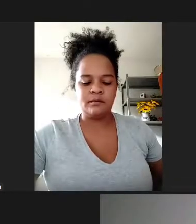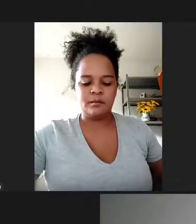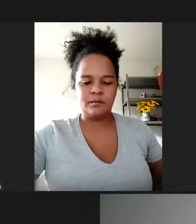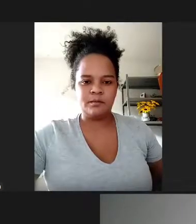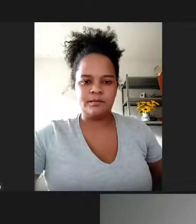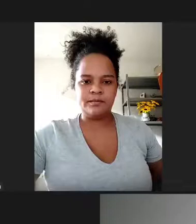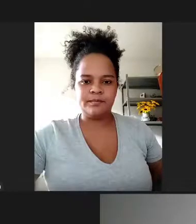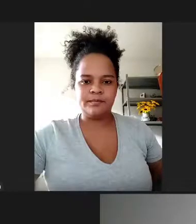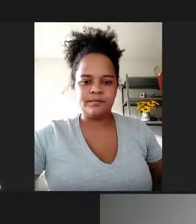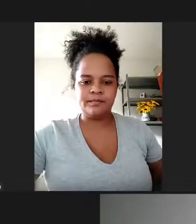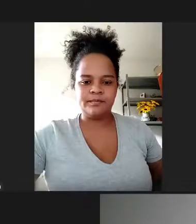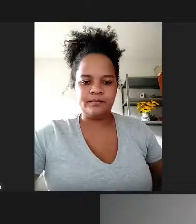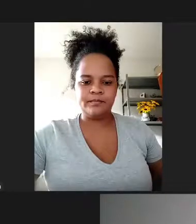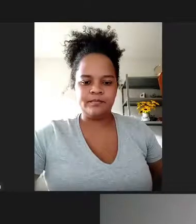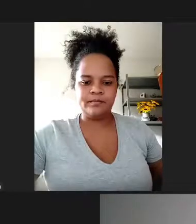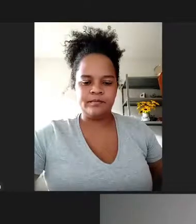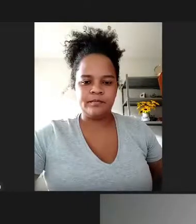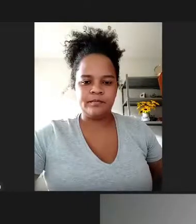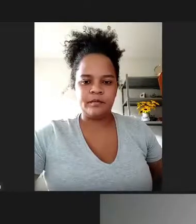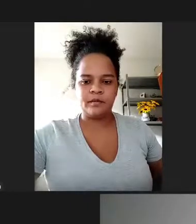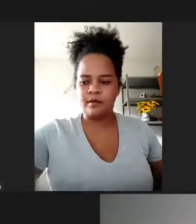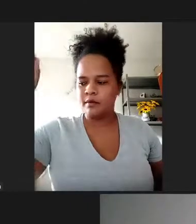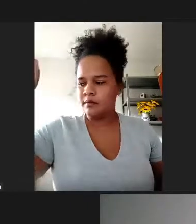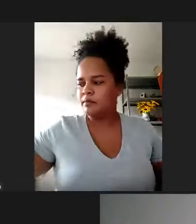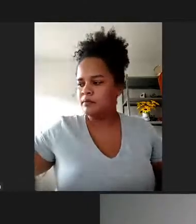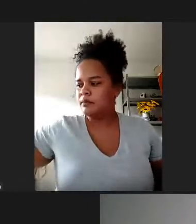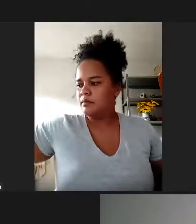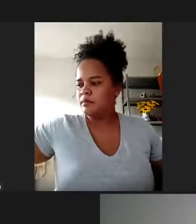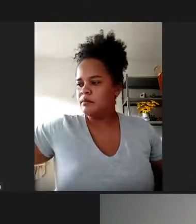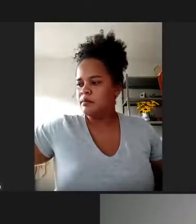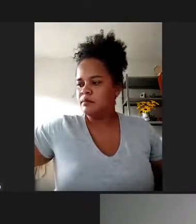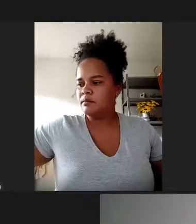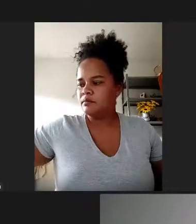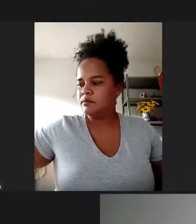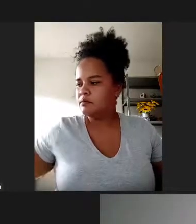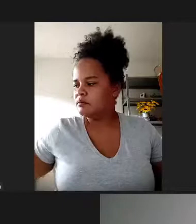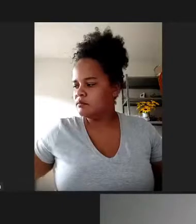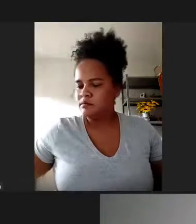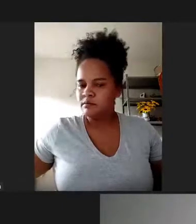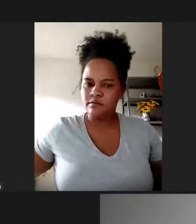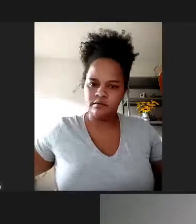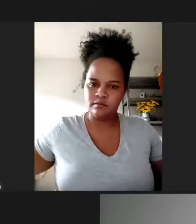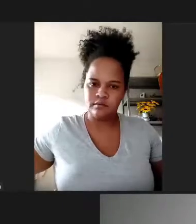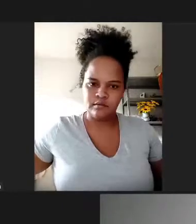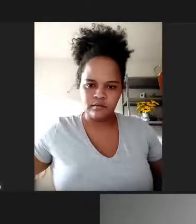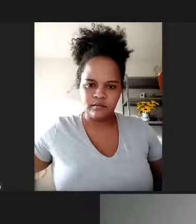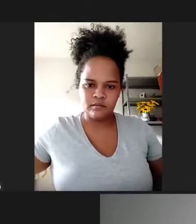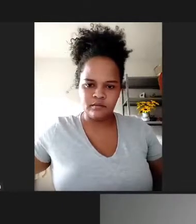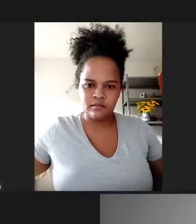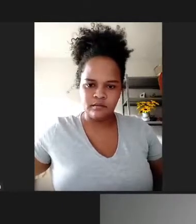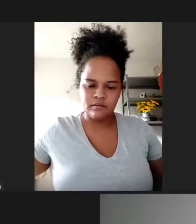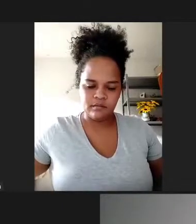alguma coisa assim mas trimestralmente tem que sair esse relatório do objeto da emenda que foi executado